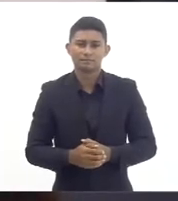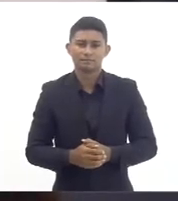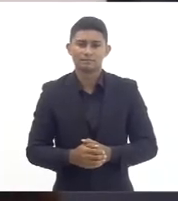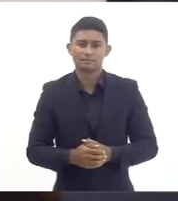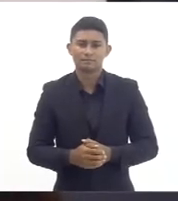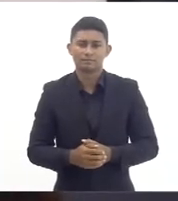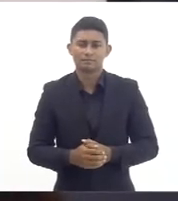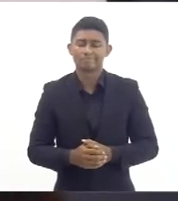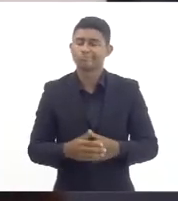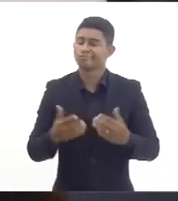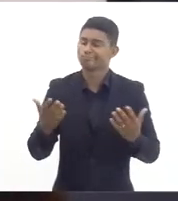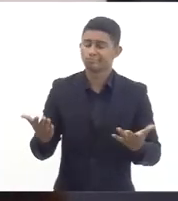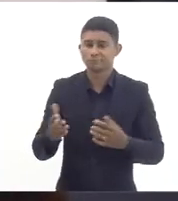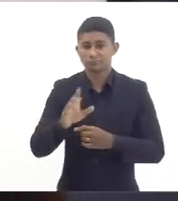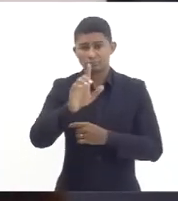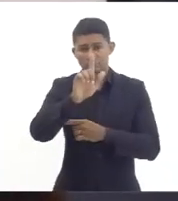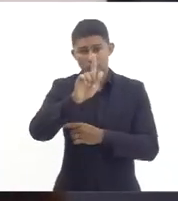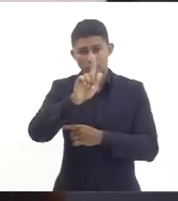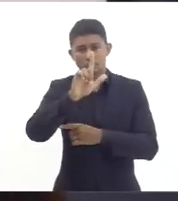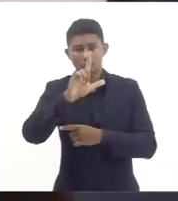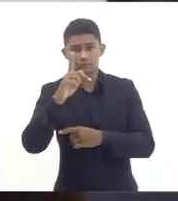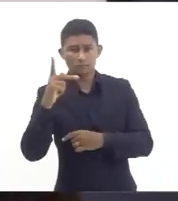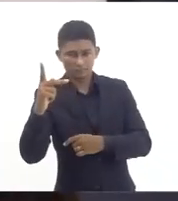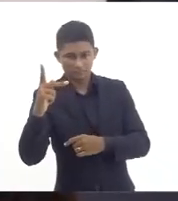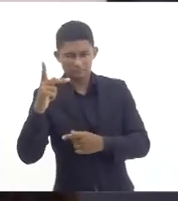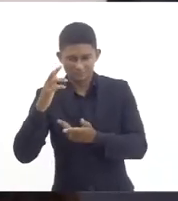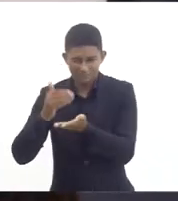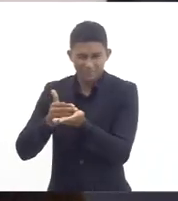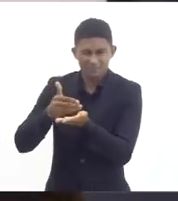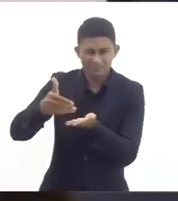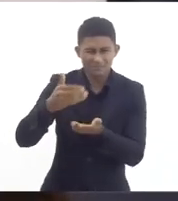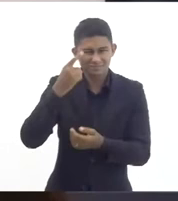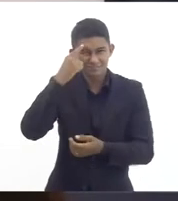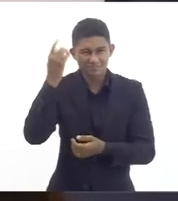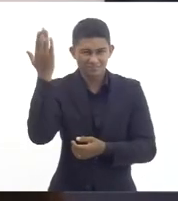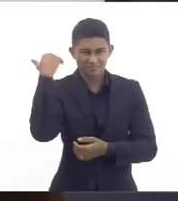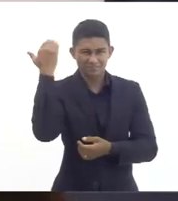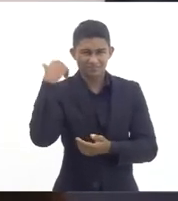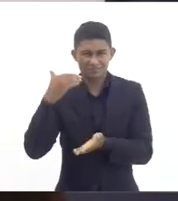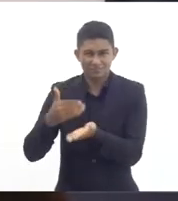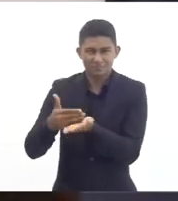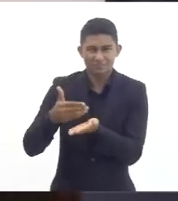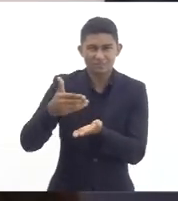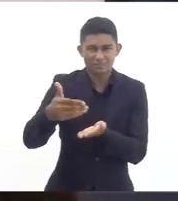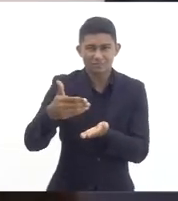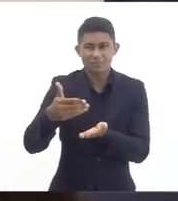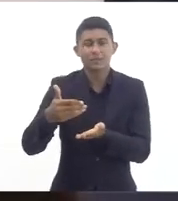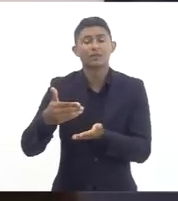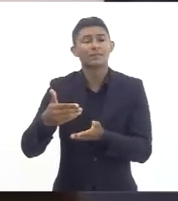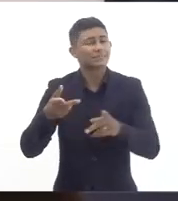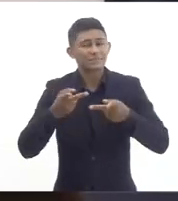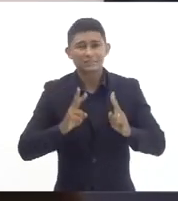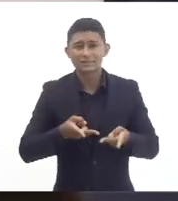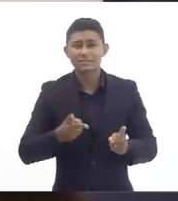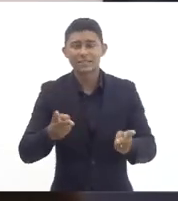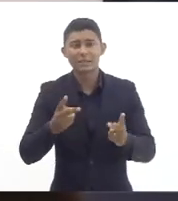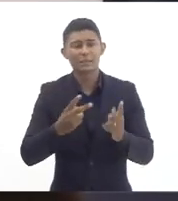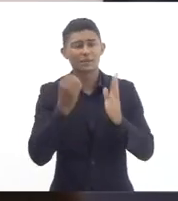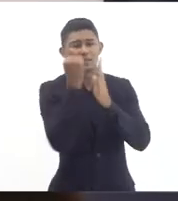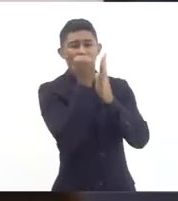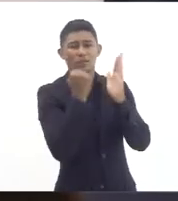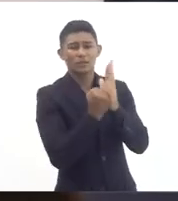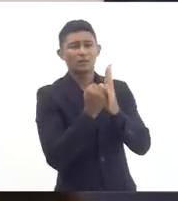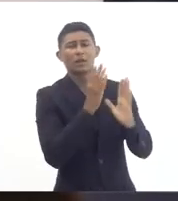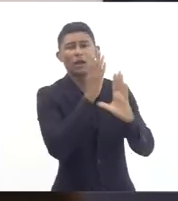bom o GLP desde que ele foi implantado ele nunca teve menos de 12 mil contratos de GLP